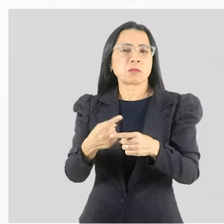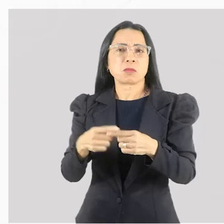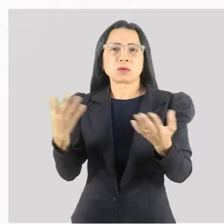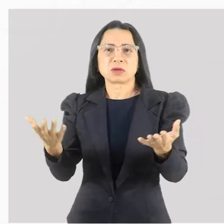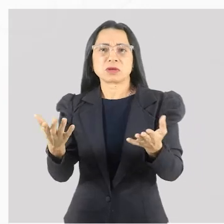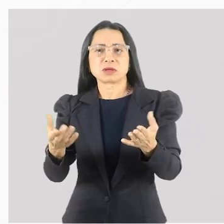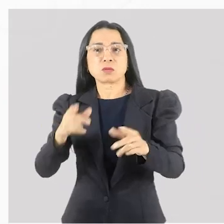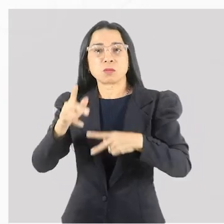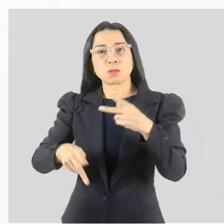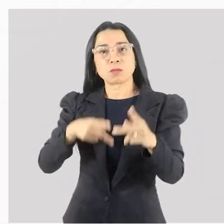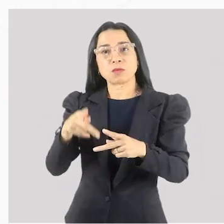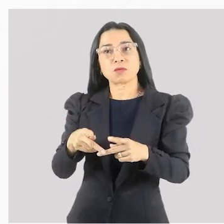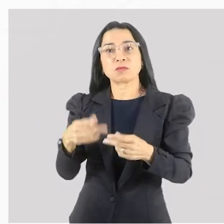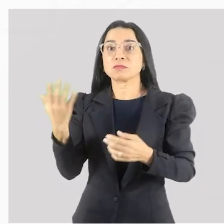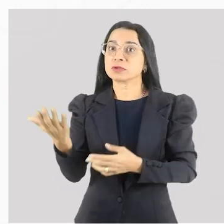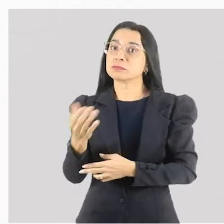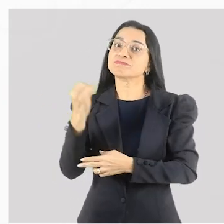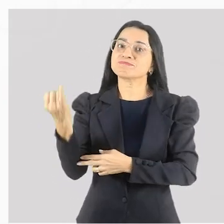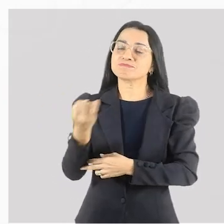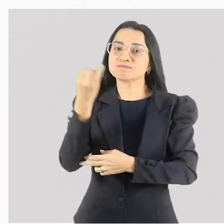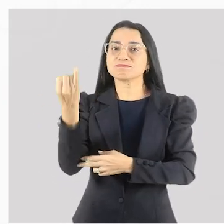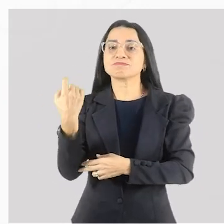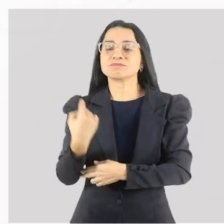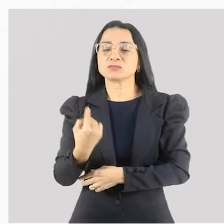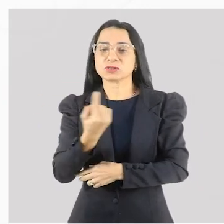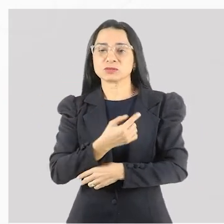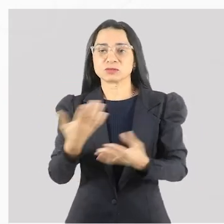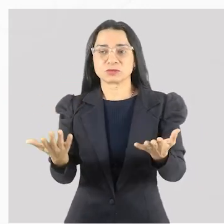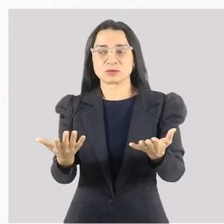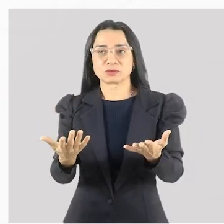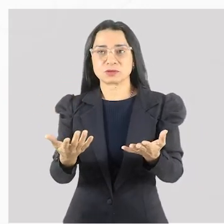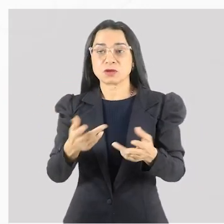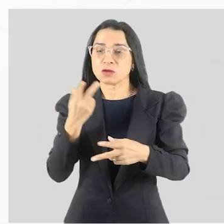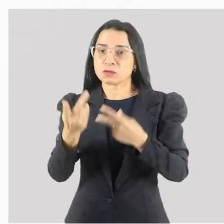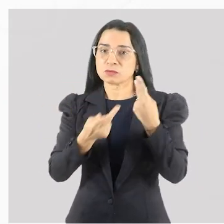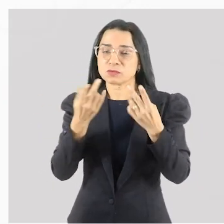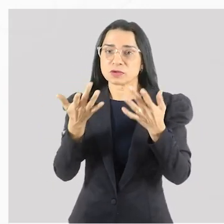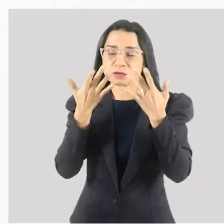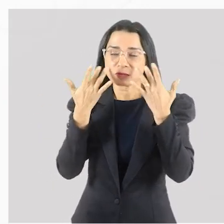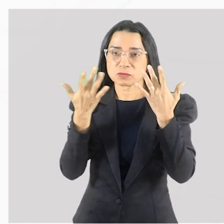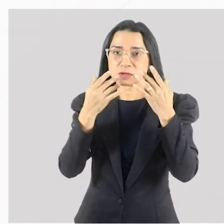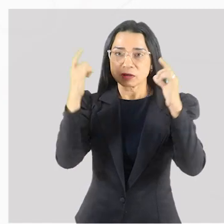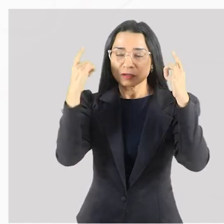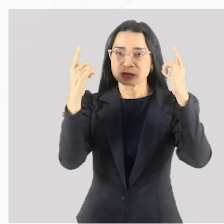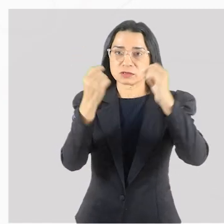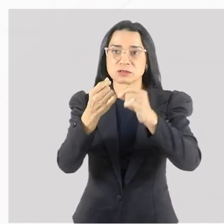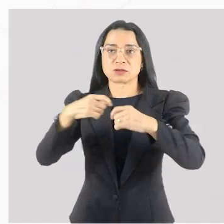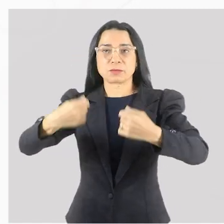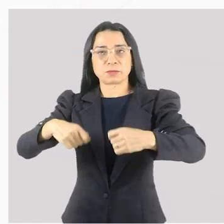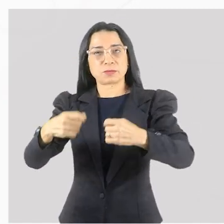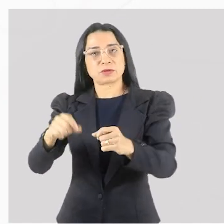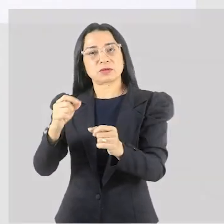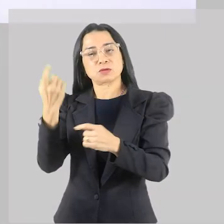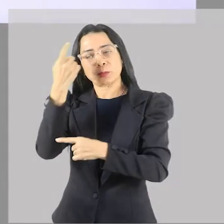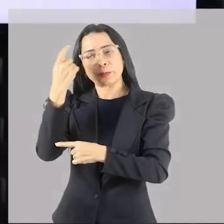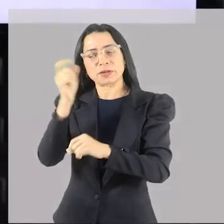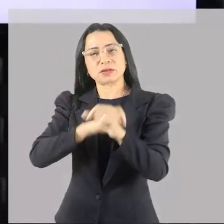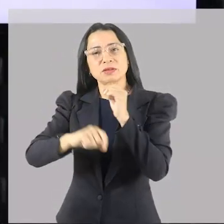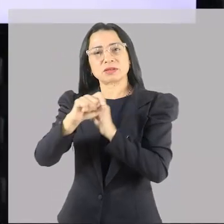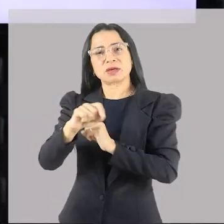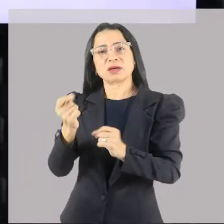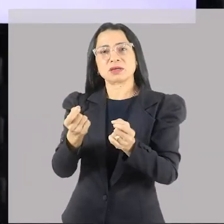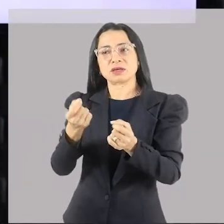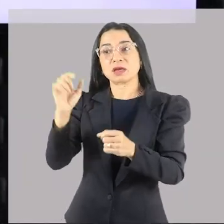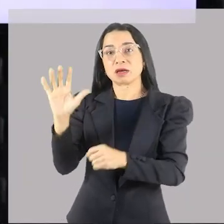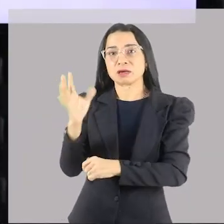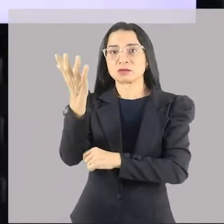é tão importante para a gente. Quando a fala de arte grega, é necessário a gente pensar ações humanas. Se tinha uma coisa que os gregos, é um paradoxo mesmo que eu